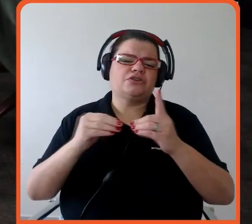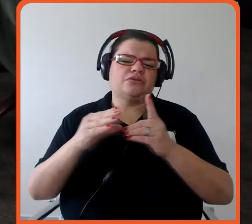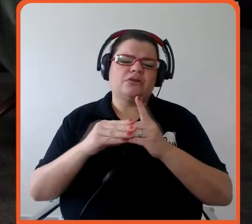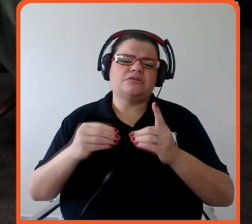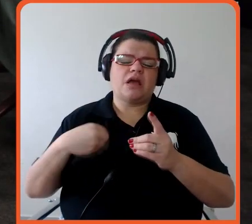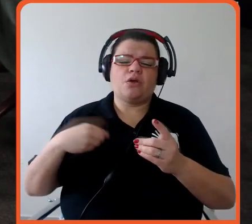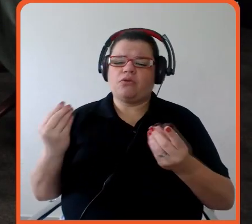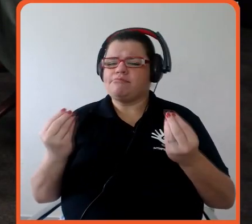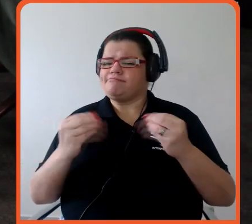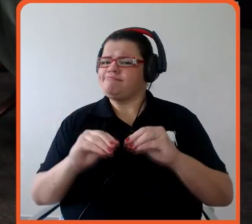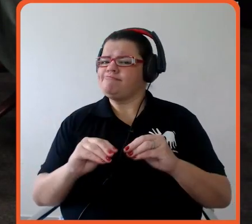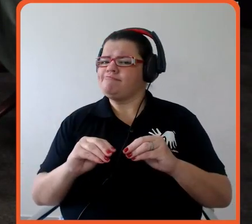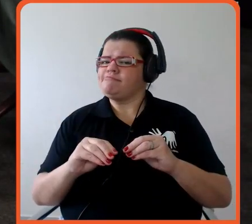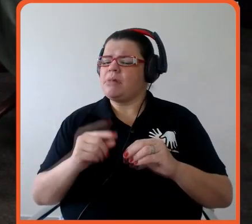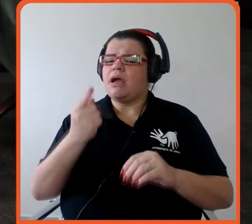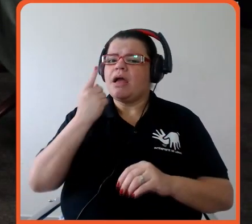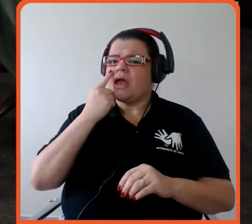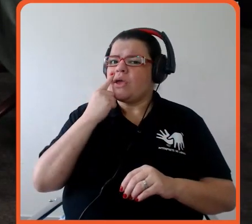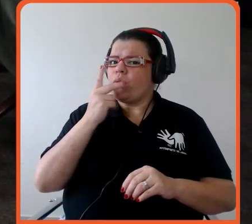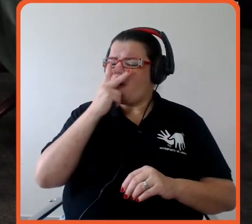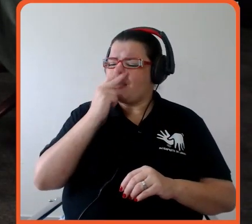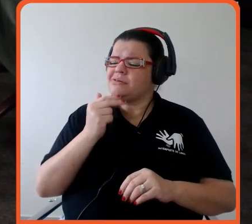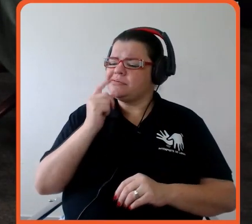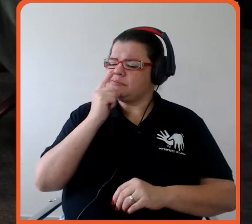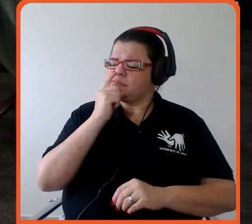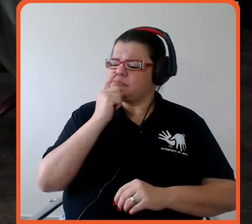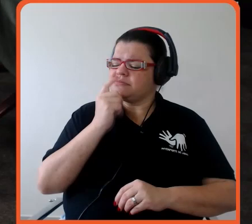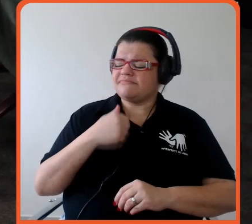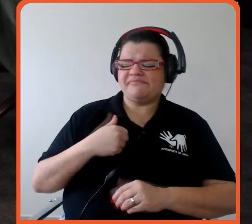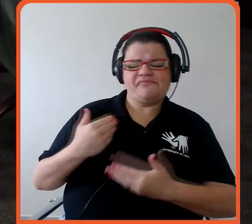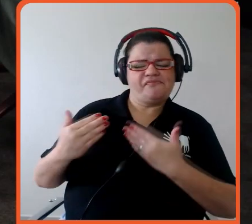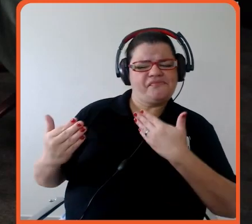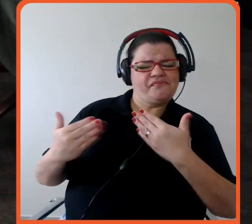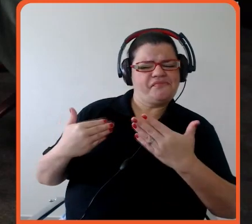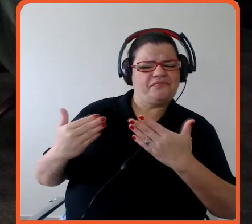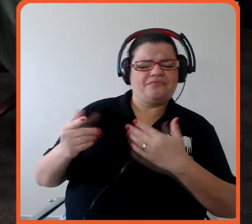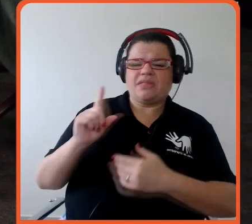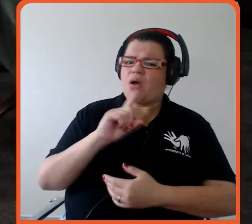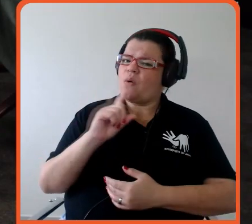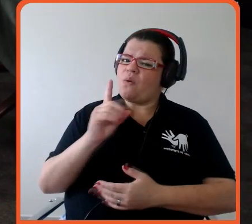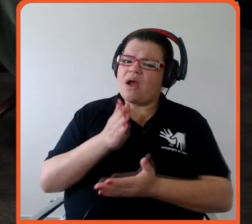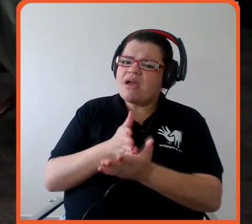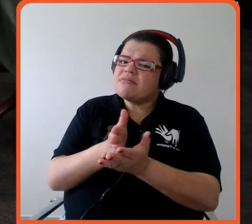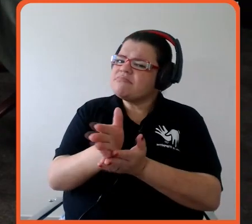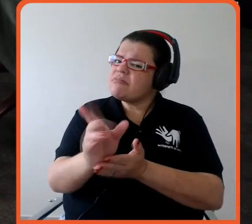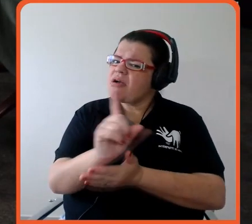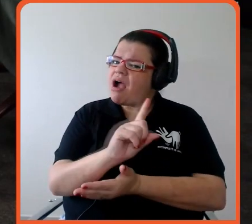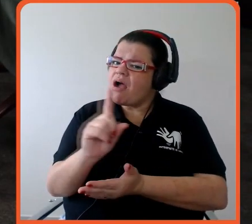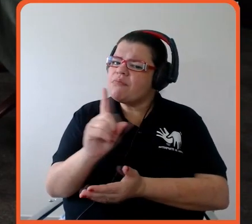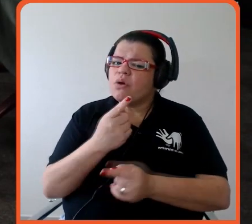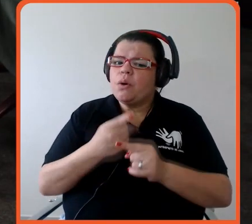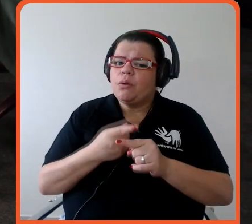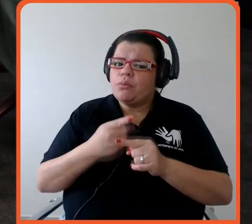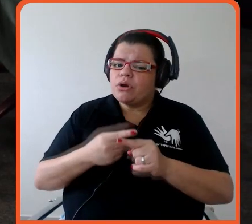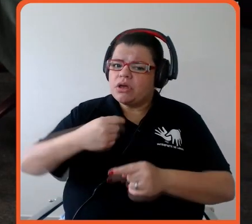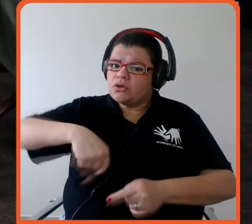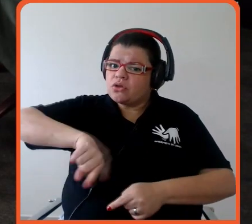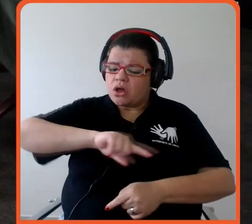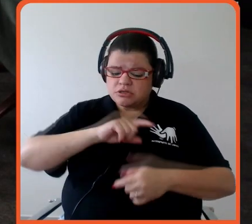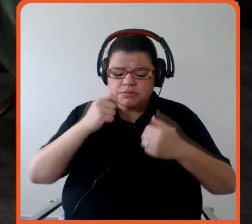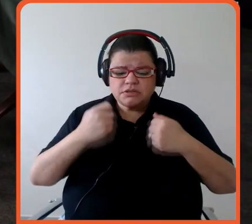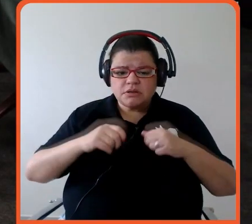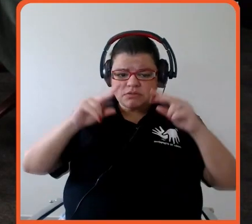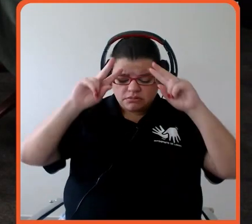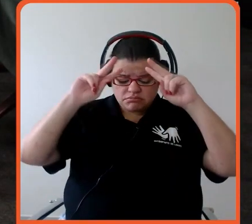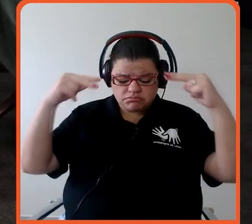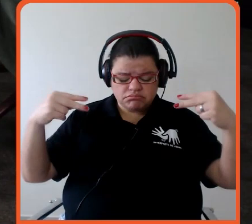não é esse o caminho, né, acho que você tem que estar e compreender o seu papel no contexto local e global,